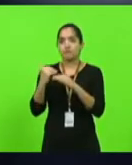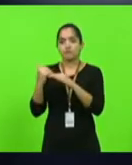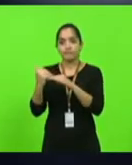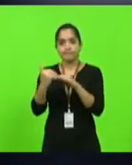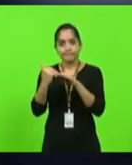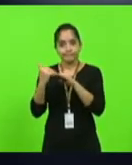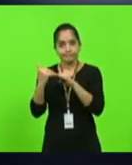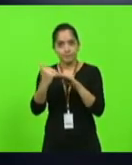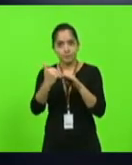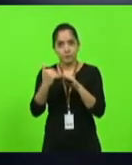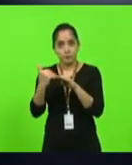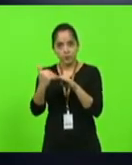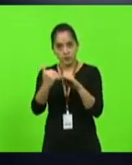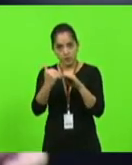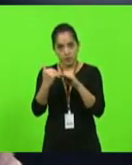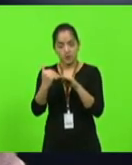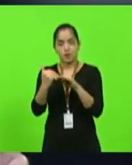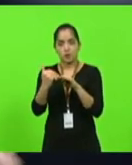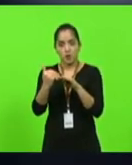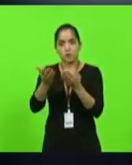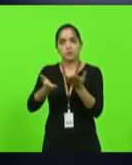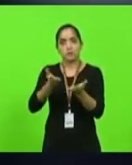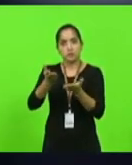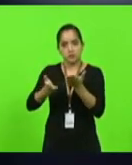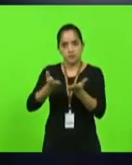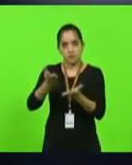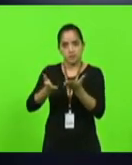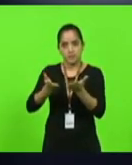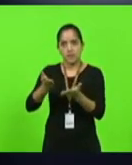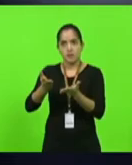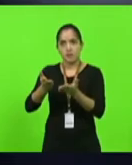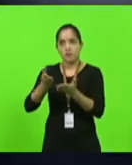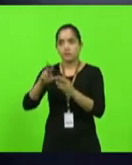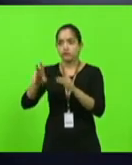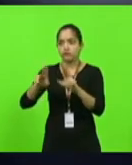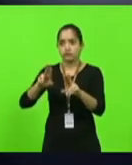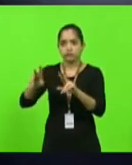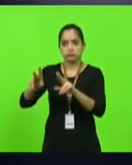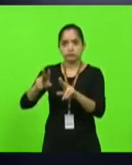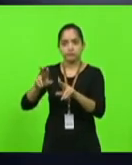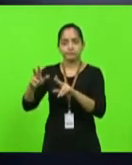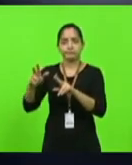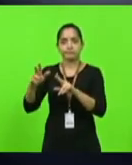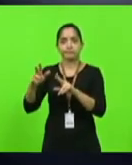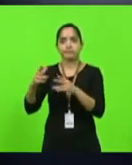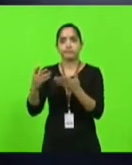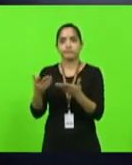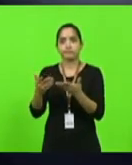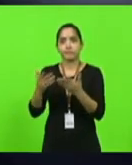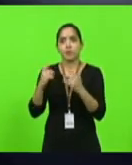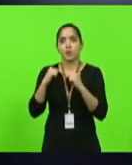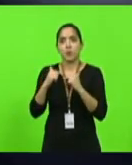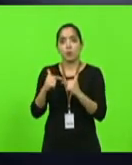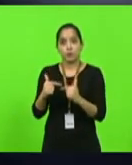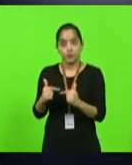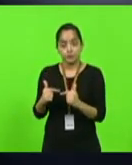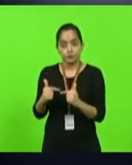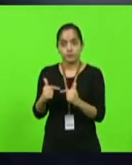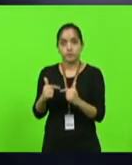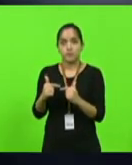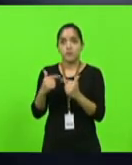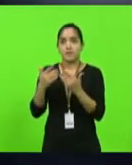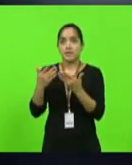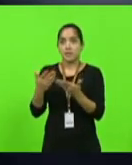sejam tratados de forma igual e os desiguais de forma desigual. Esse é o princípio da astronomia. Então, quando a minha